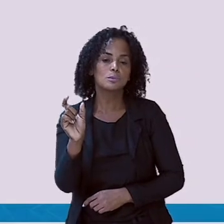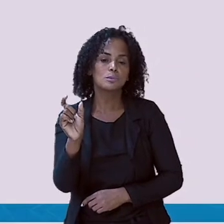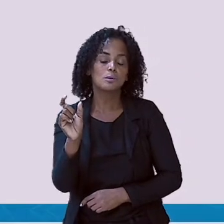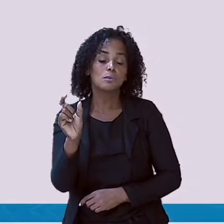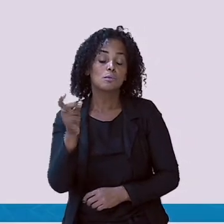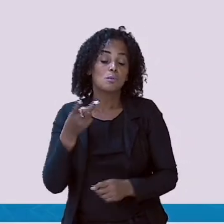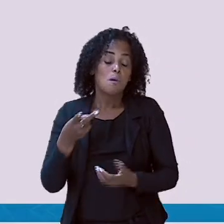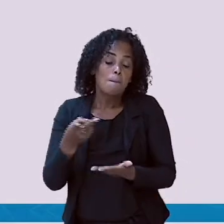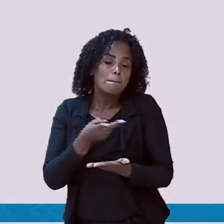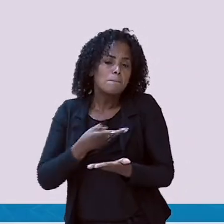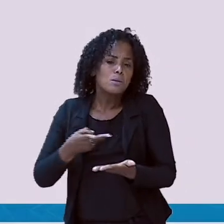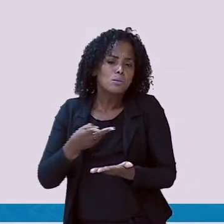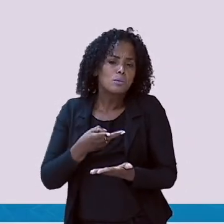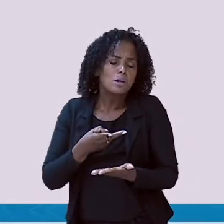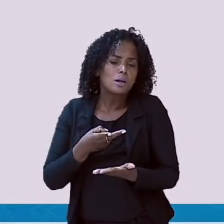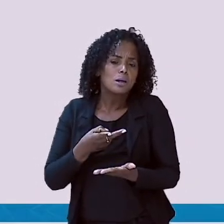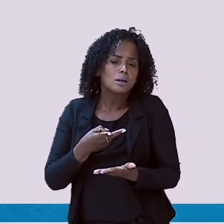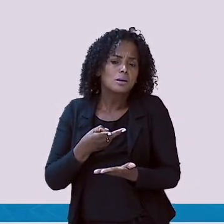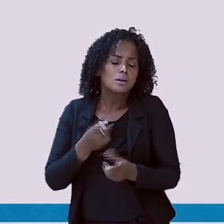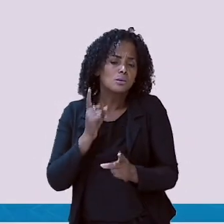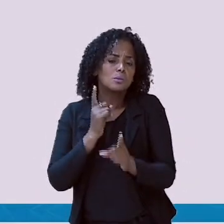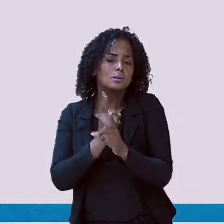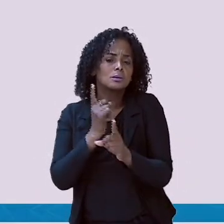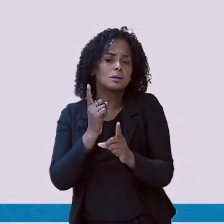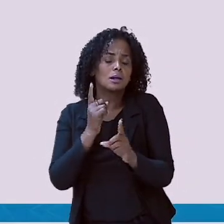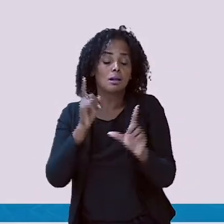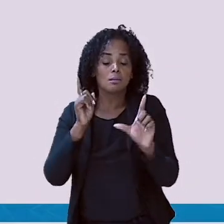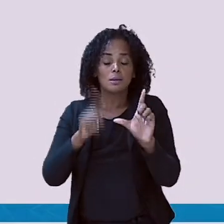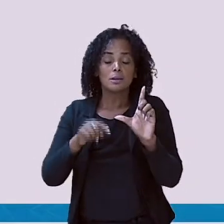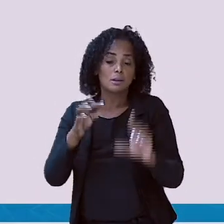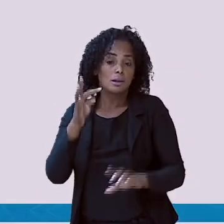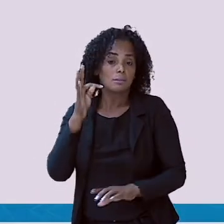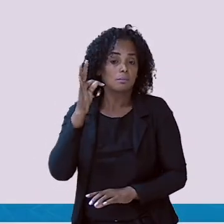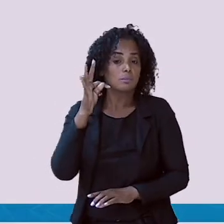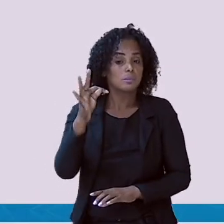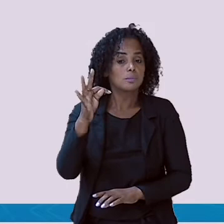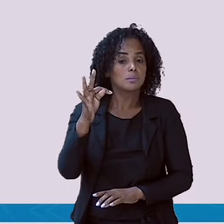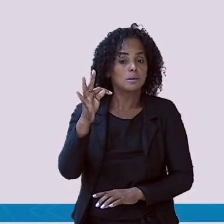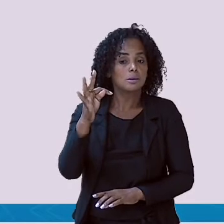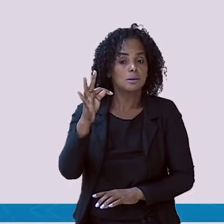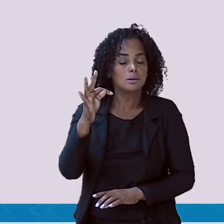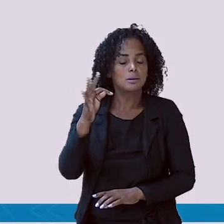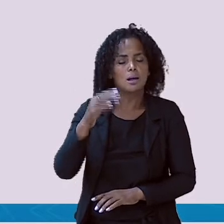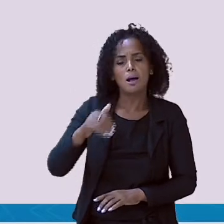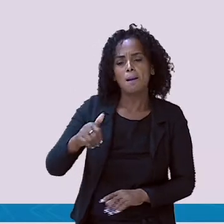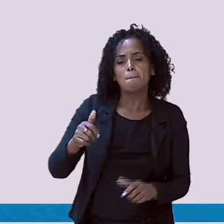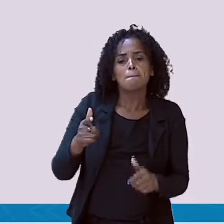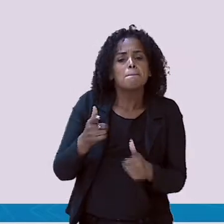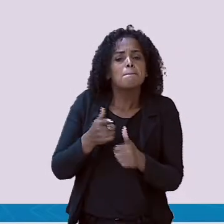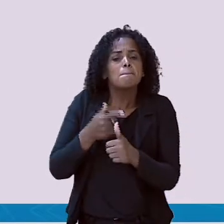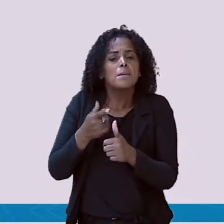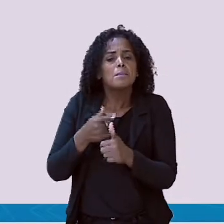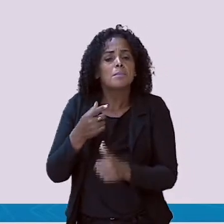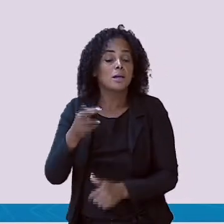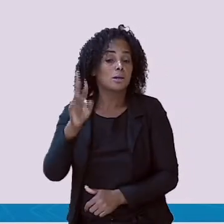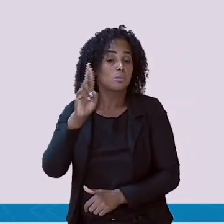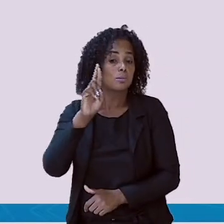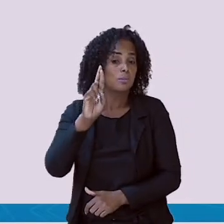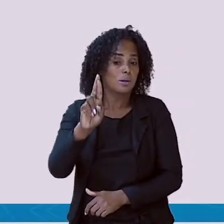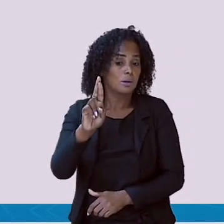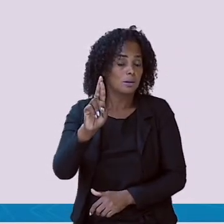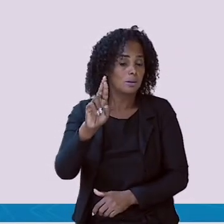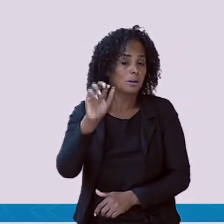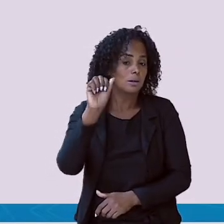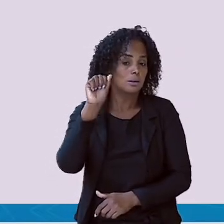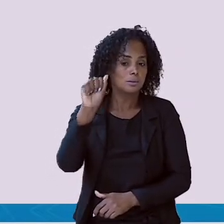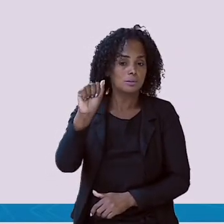A primeira sílaba é a sílaba rá, a letra R e